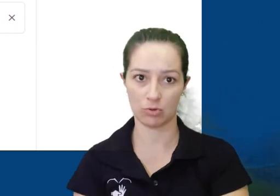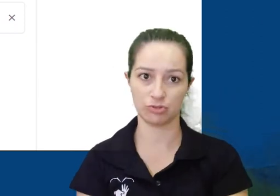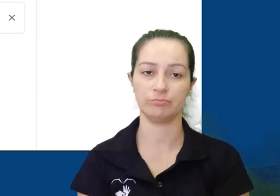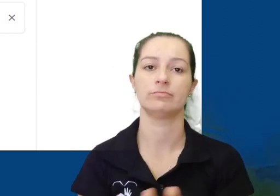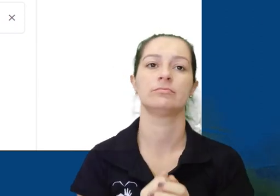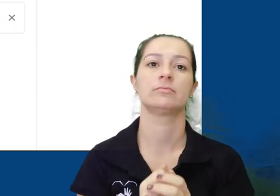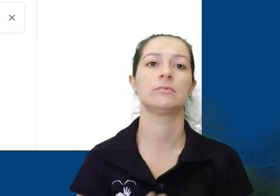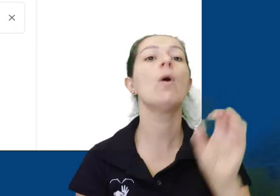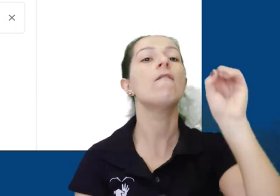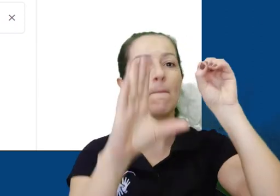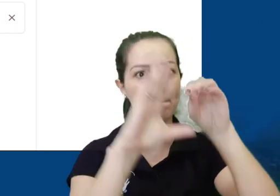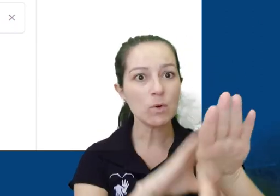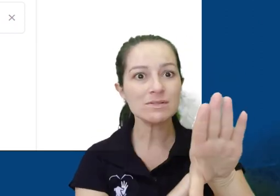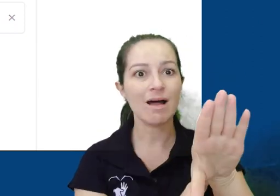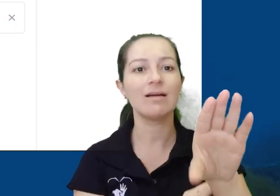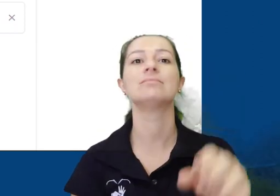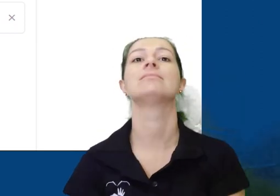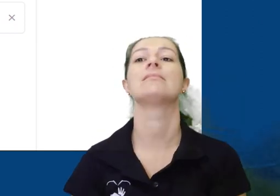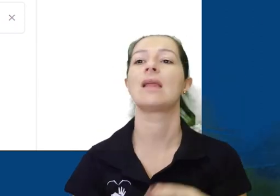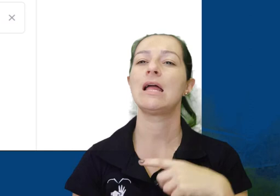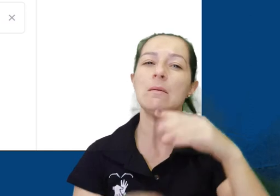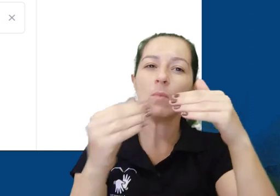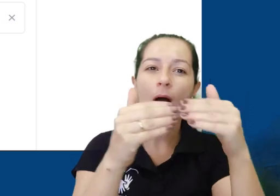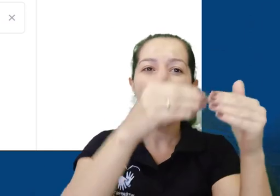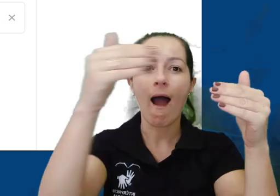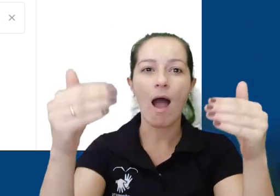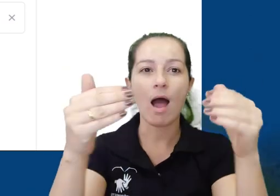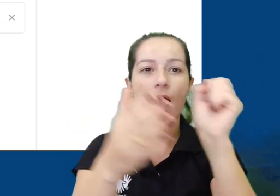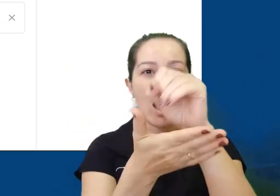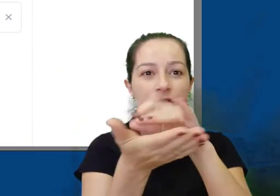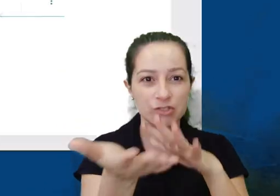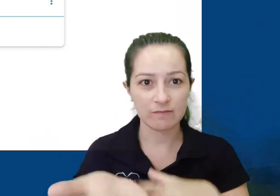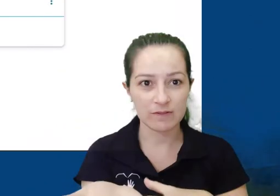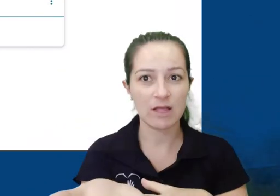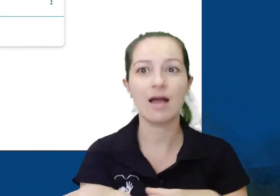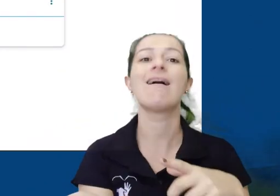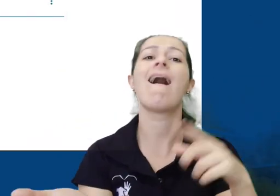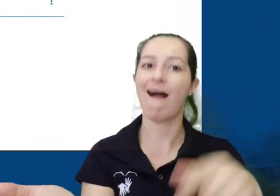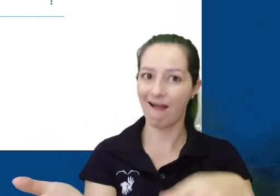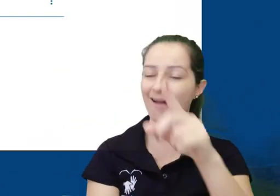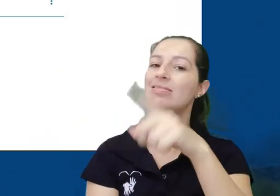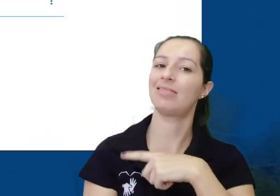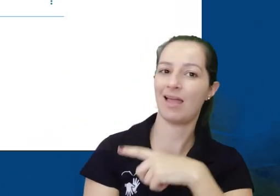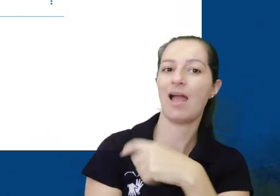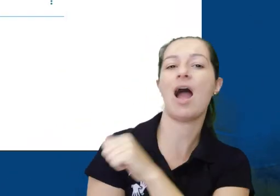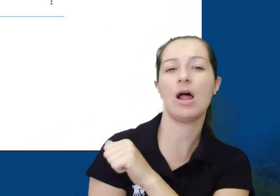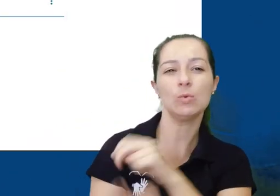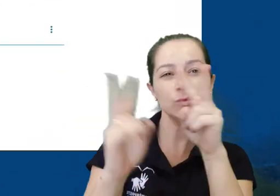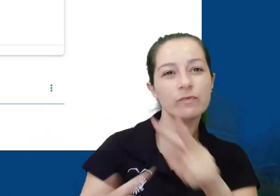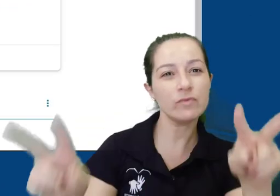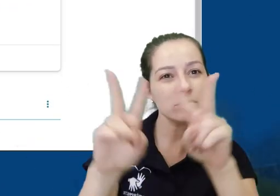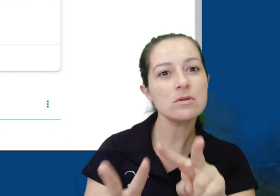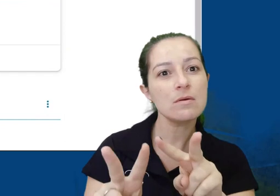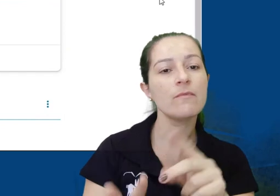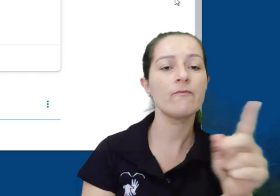queira cancelar esse material num todo. Clicarei em postar, e quando voltamos para a aba de atividades, nosso material está postado e disponível para o acesso dos